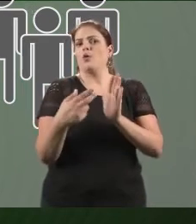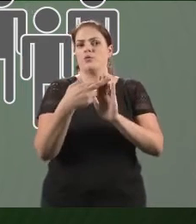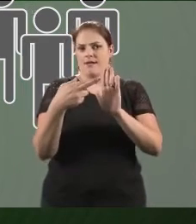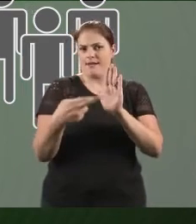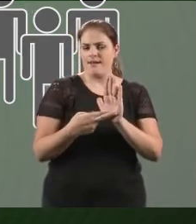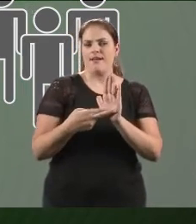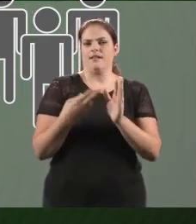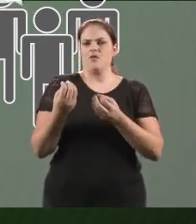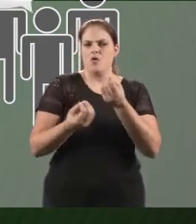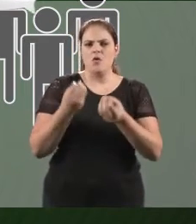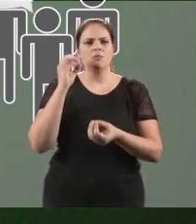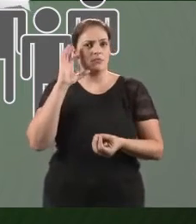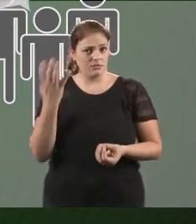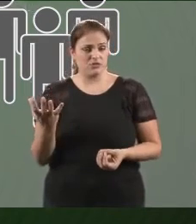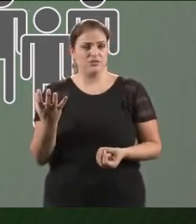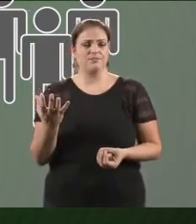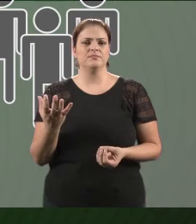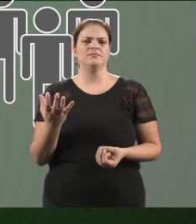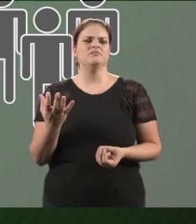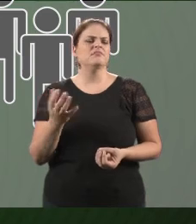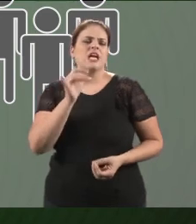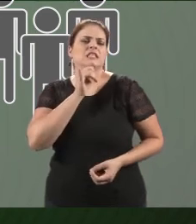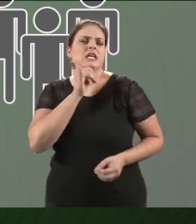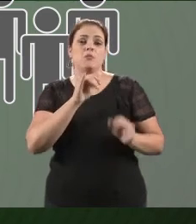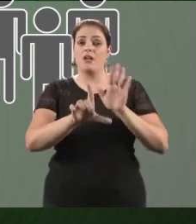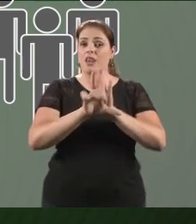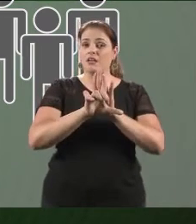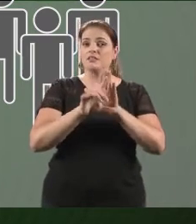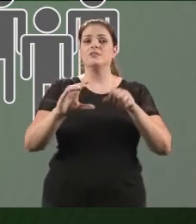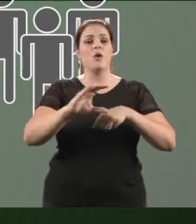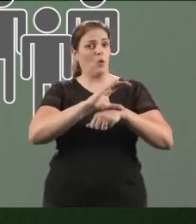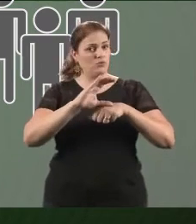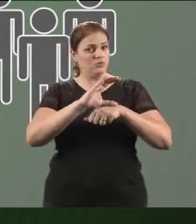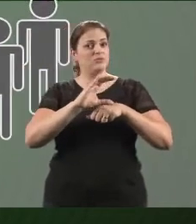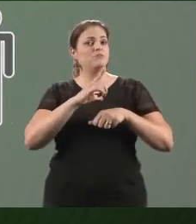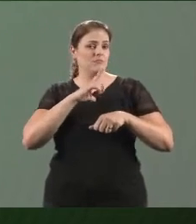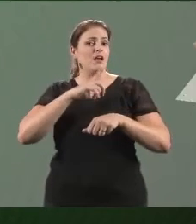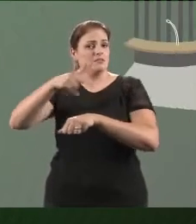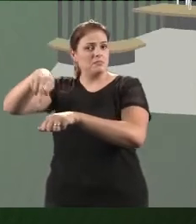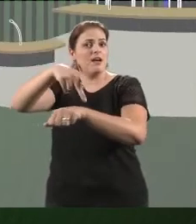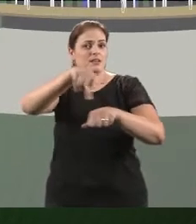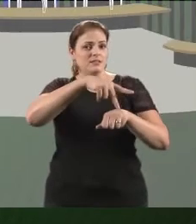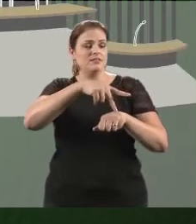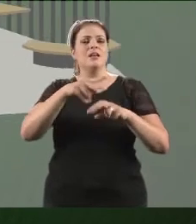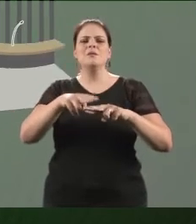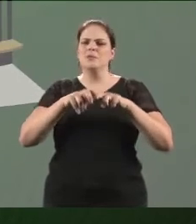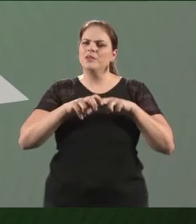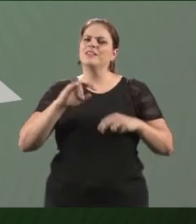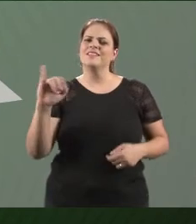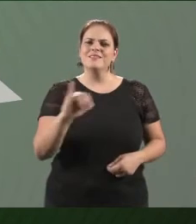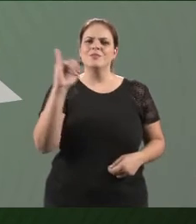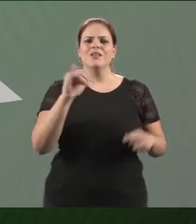regras básicas, normalmente constantes da constituição de um país. É aqui que os parlamentos têm uma